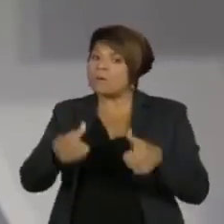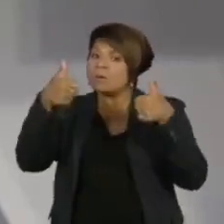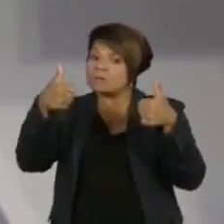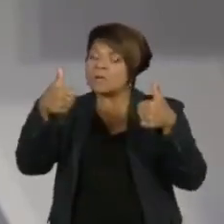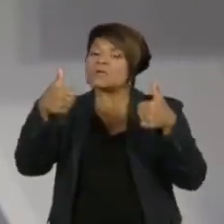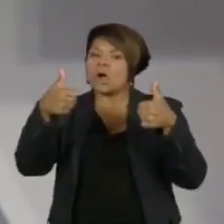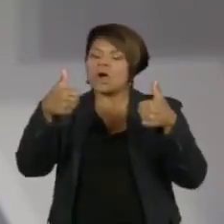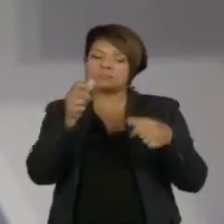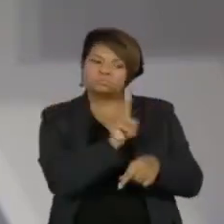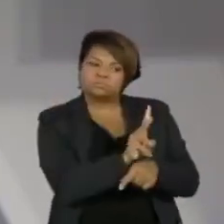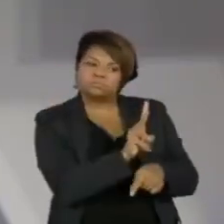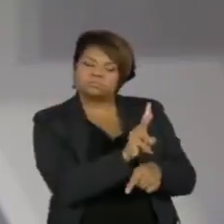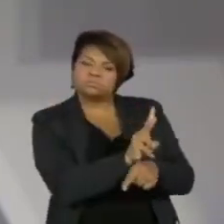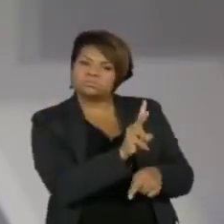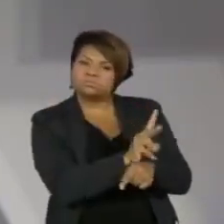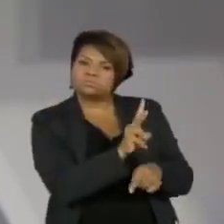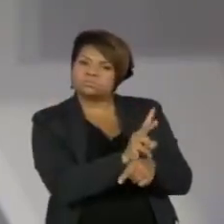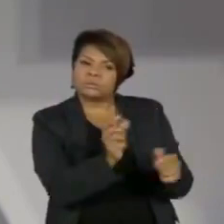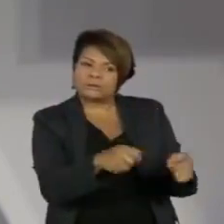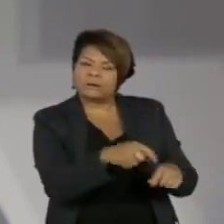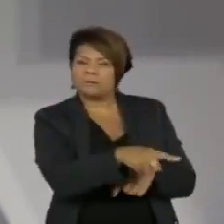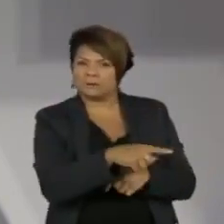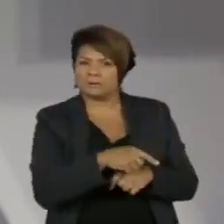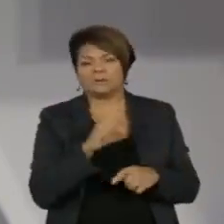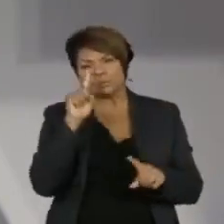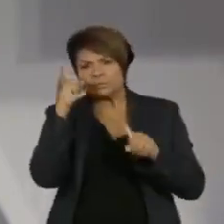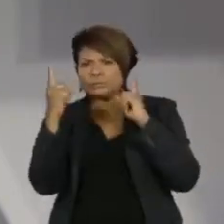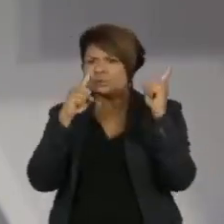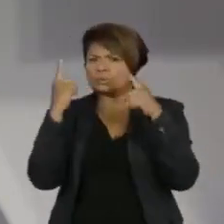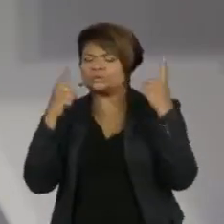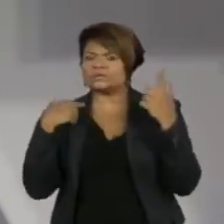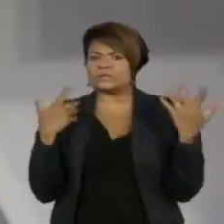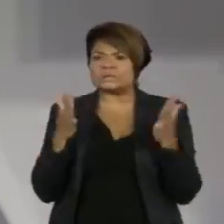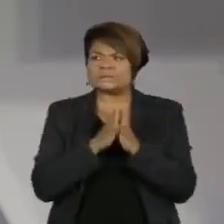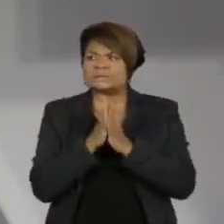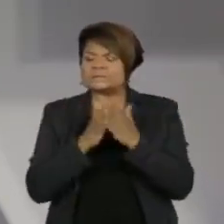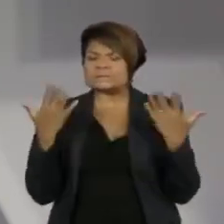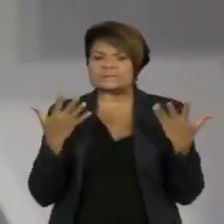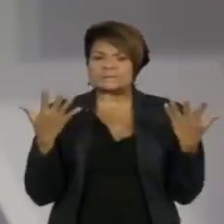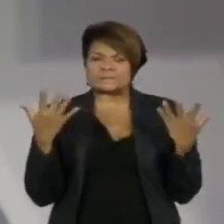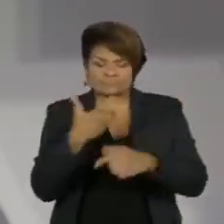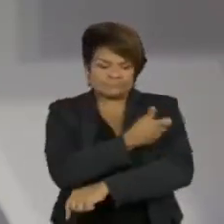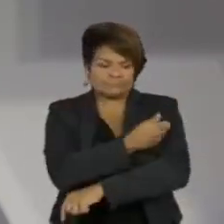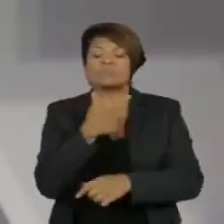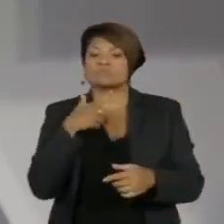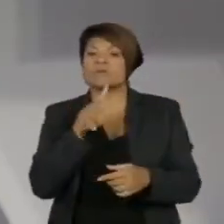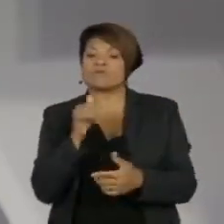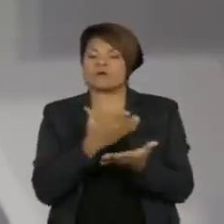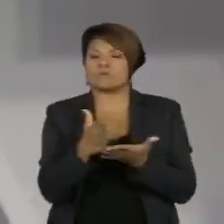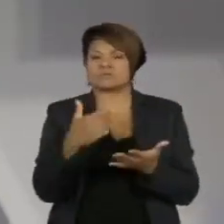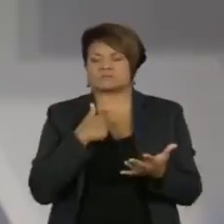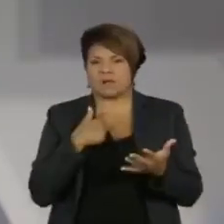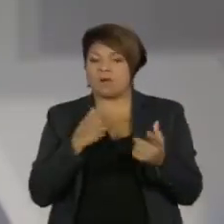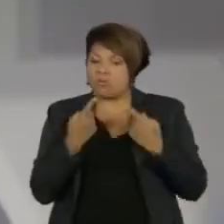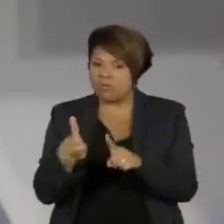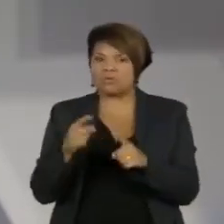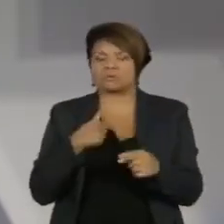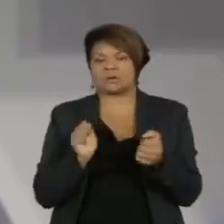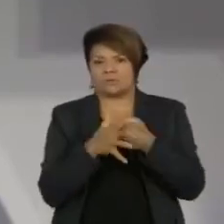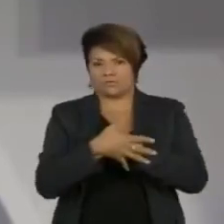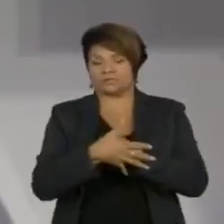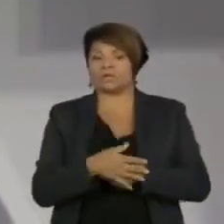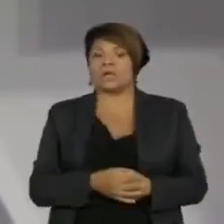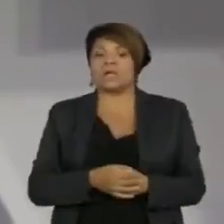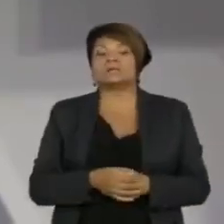de conservação? São dúvidas que surgiram com a expectativa de início da vacinação contra a Covid-19 de 160